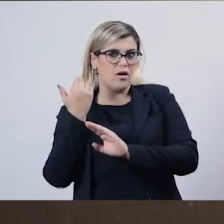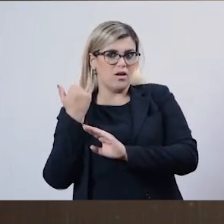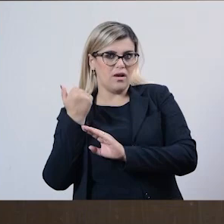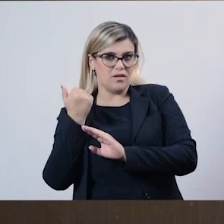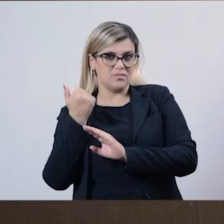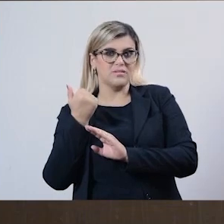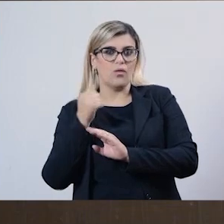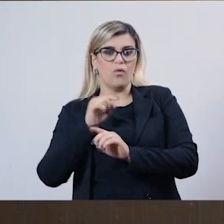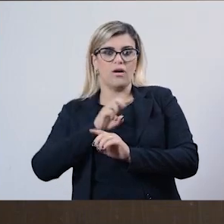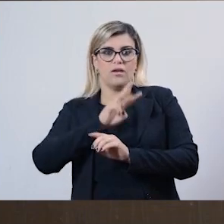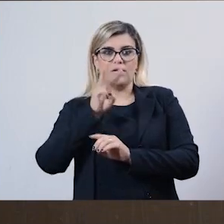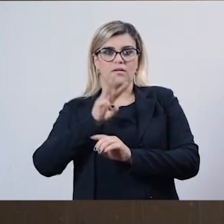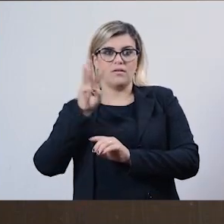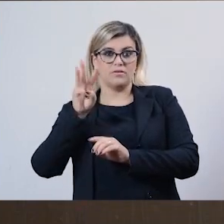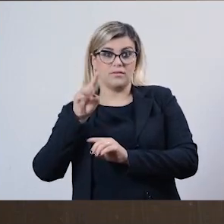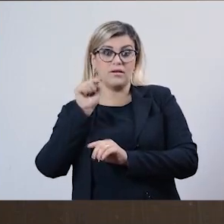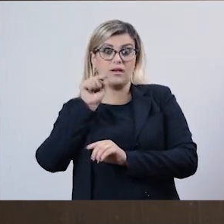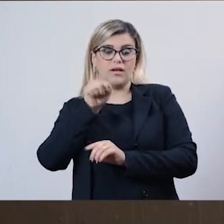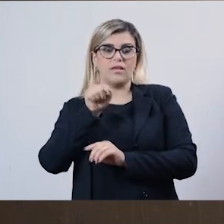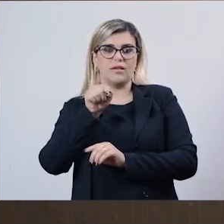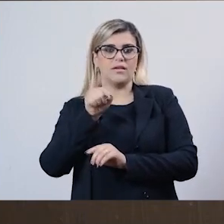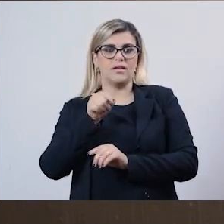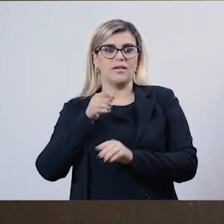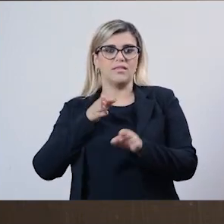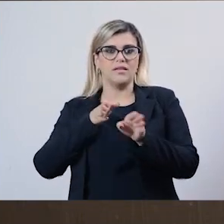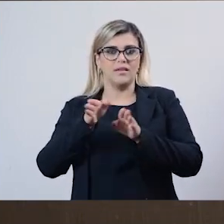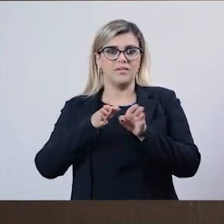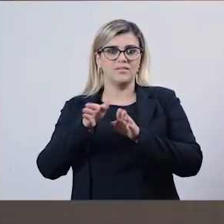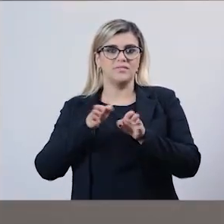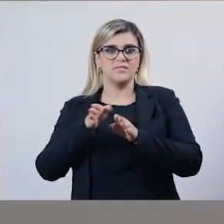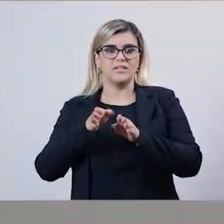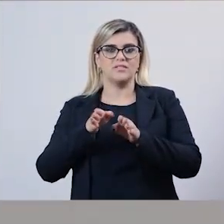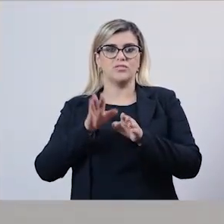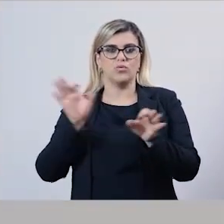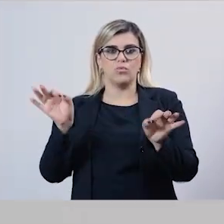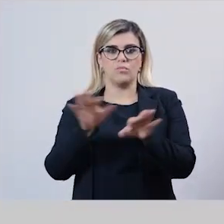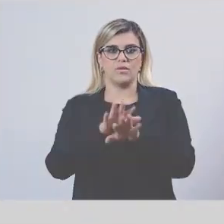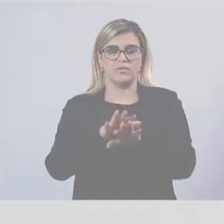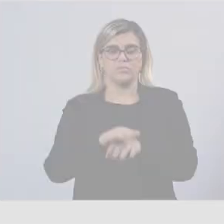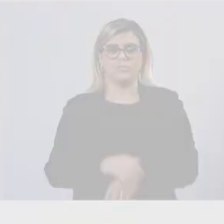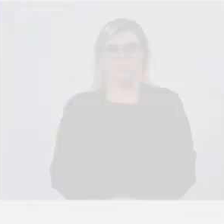Clique no link da descrição do vídeo e tenha acesso ao capítulo na íntegra.